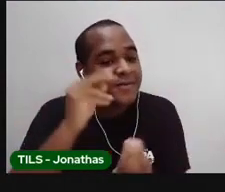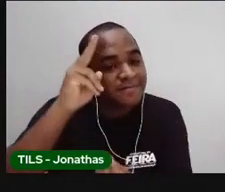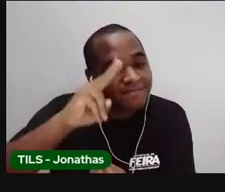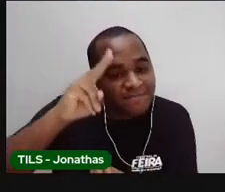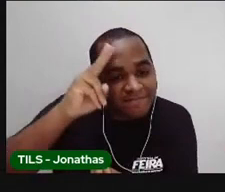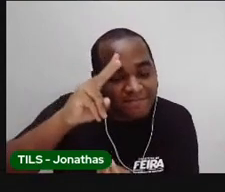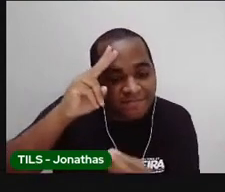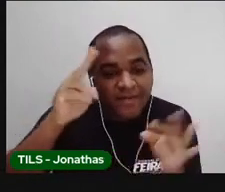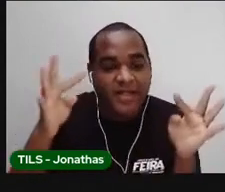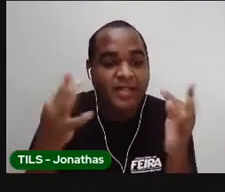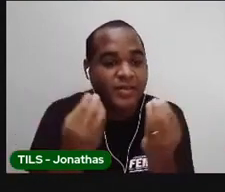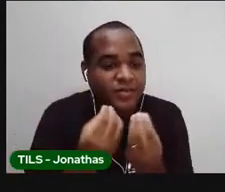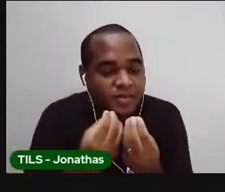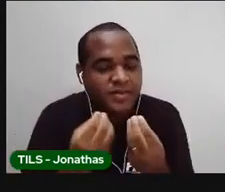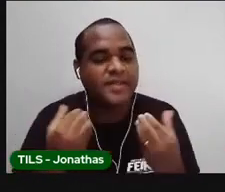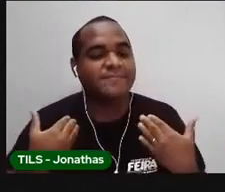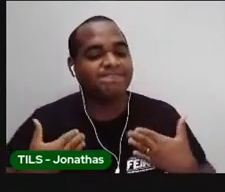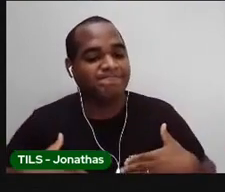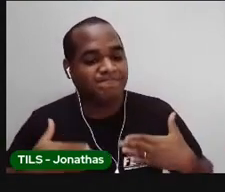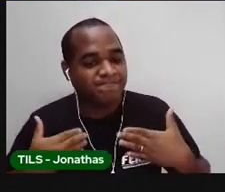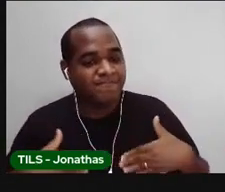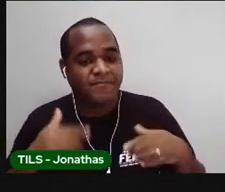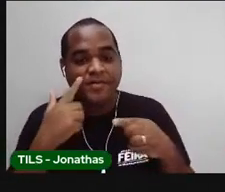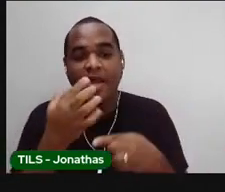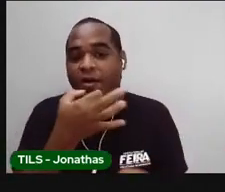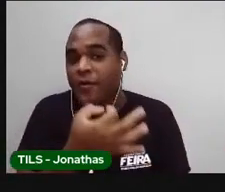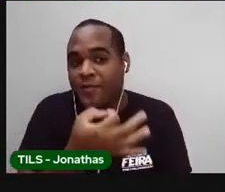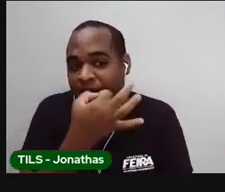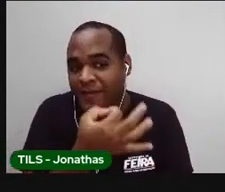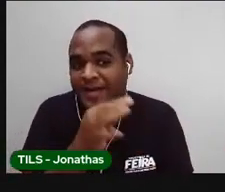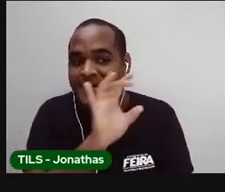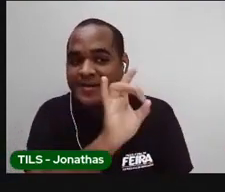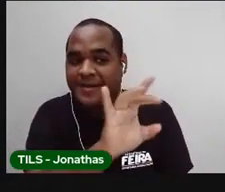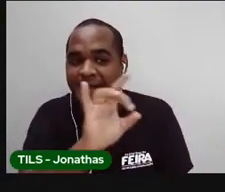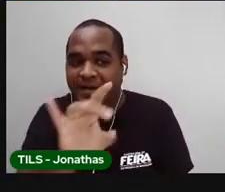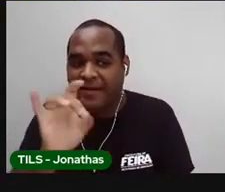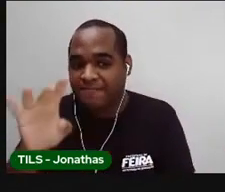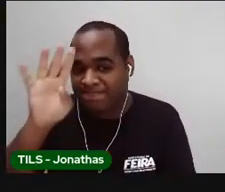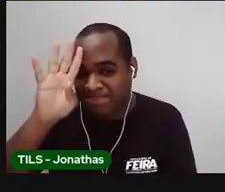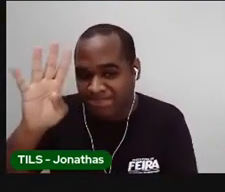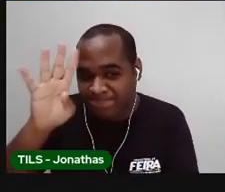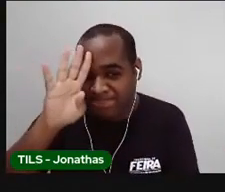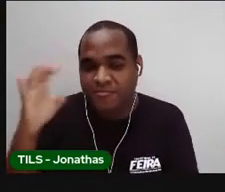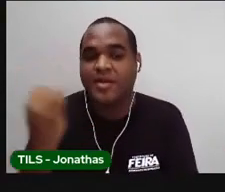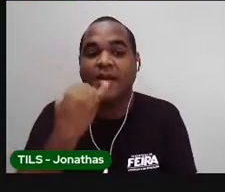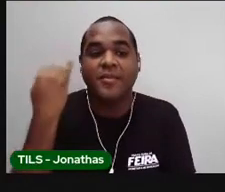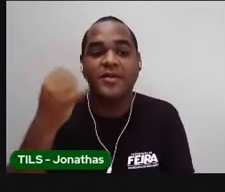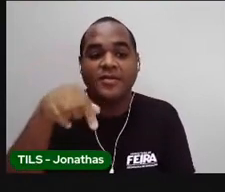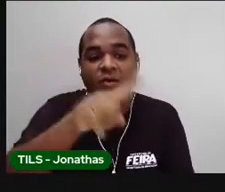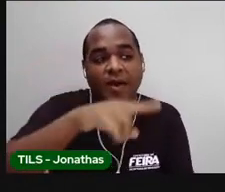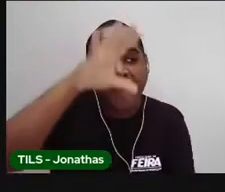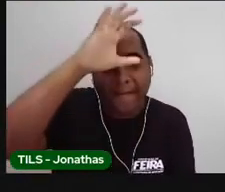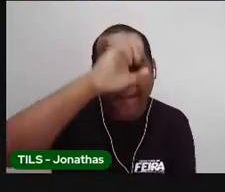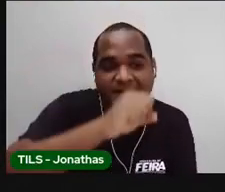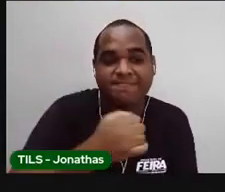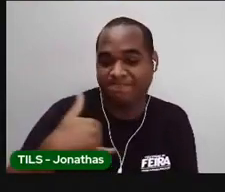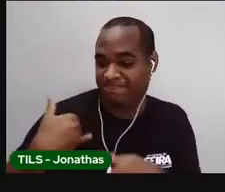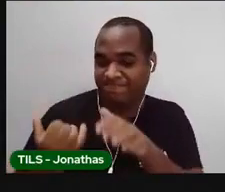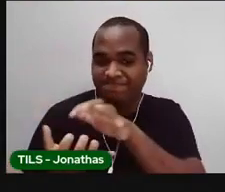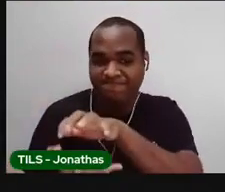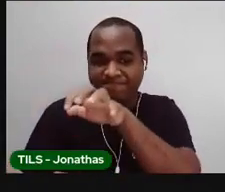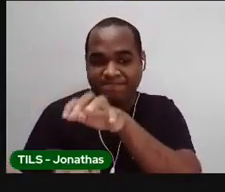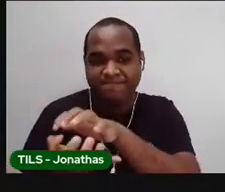de tudo isso? Aí a próxima dica legal para você. Uma coisa que a gente aprende com os mais velhos.